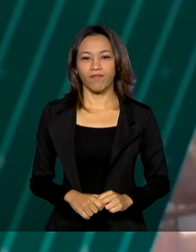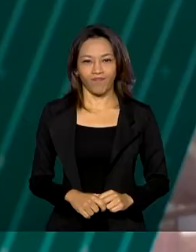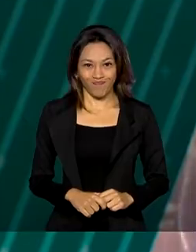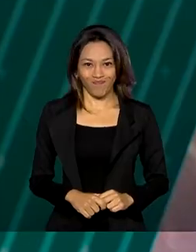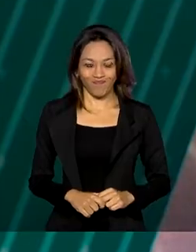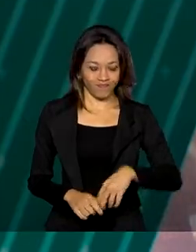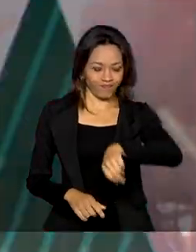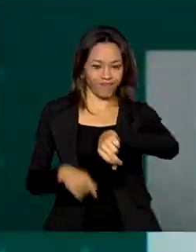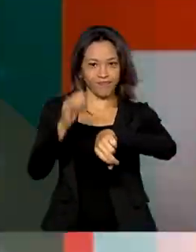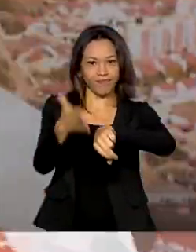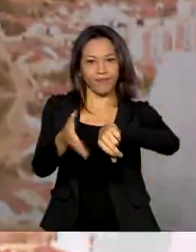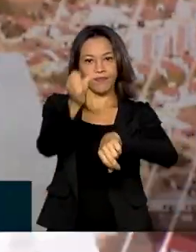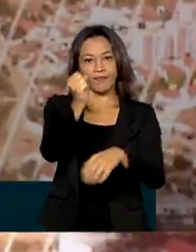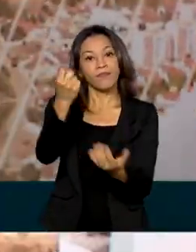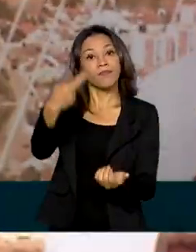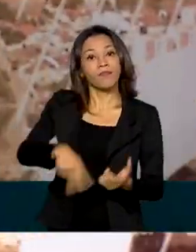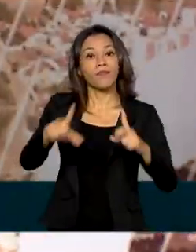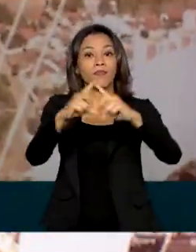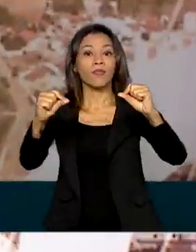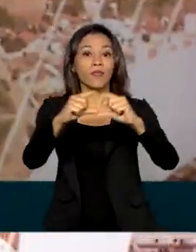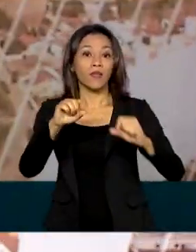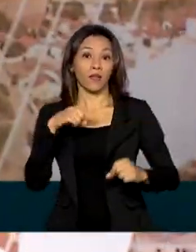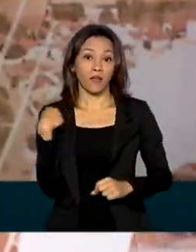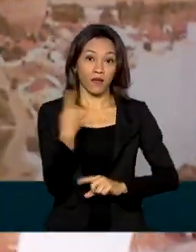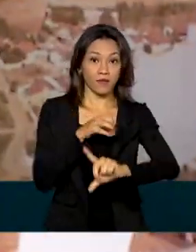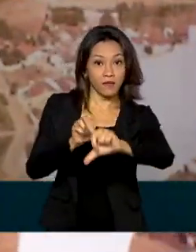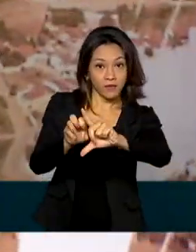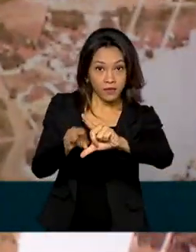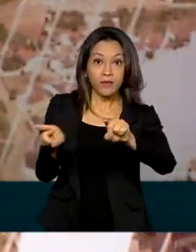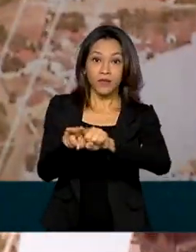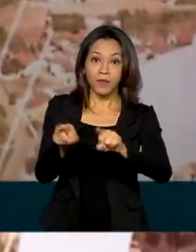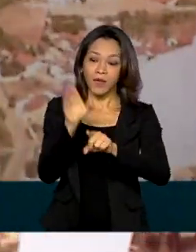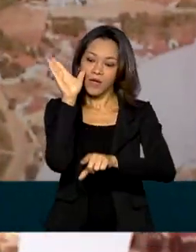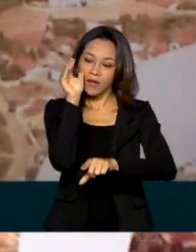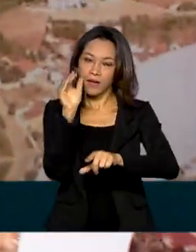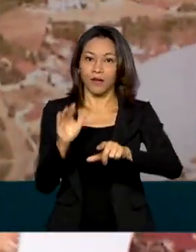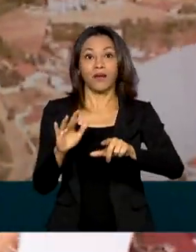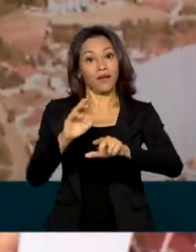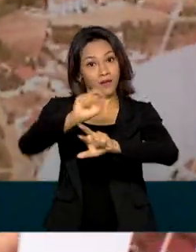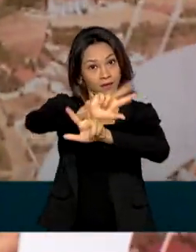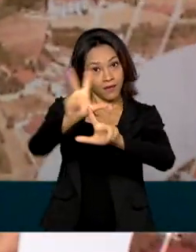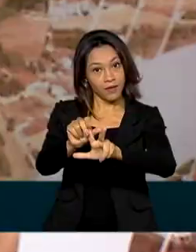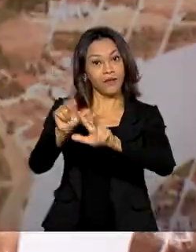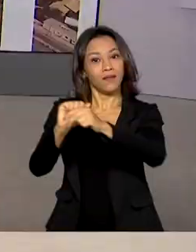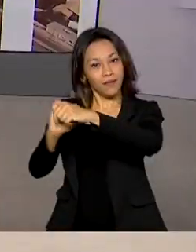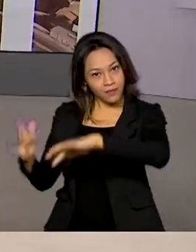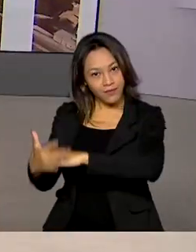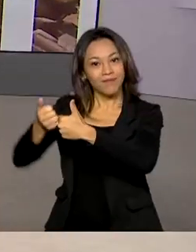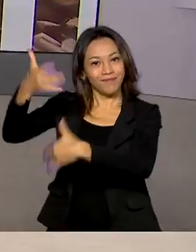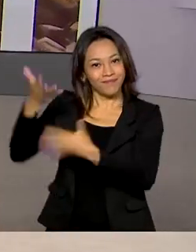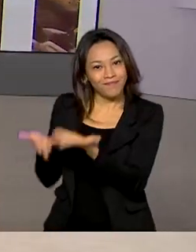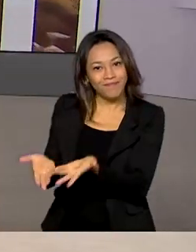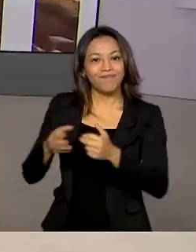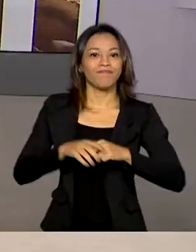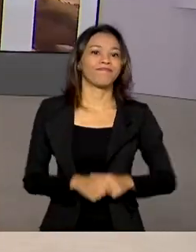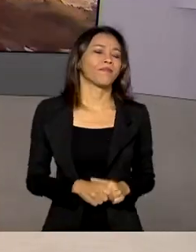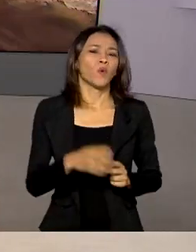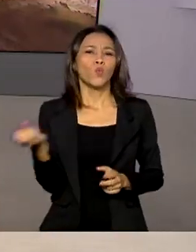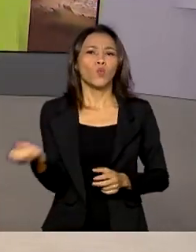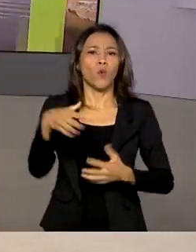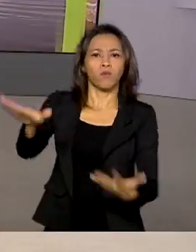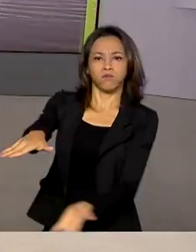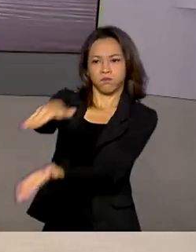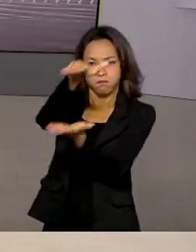Oito horas em ponto em Brasília, nós estamos ao vivo pela TV Brasil e também pelas redes sociais. Um novo lote de